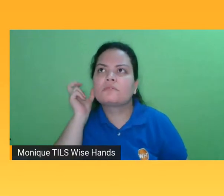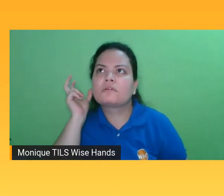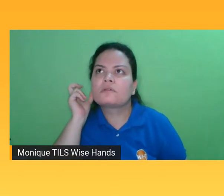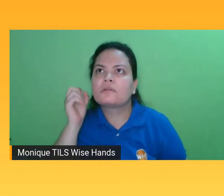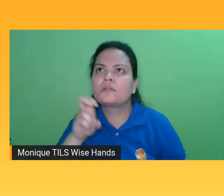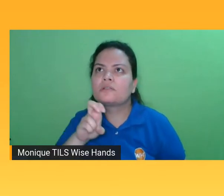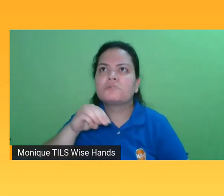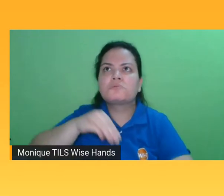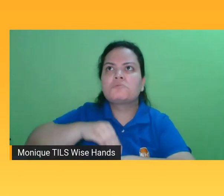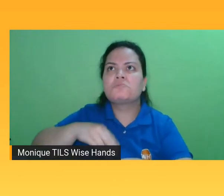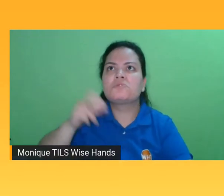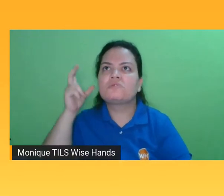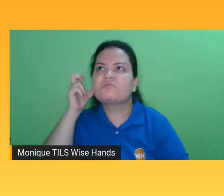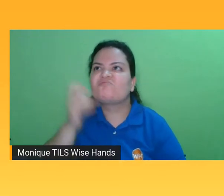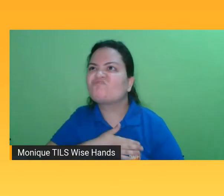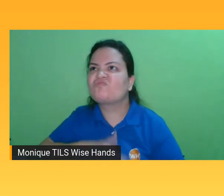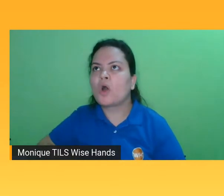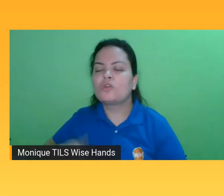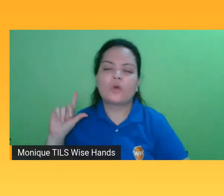ela vai para outro,